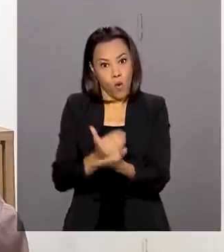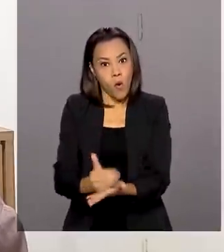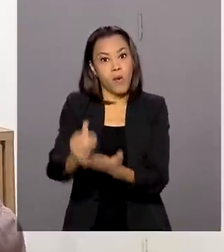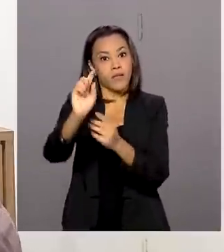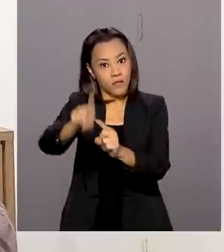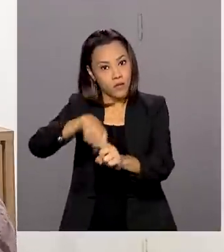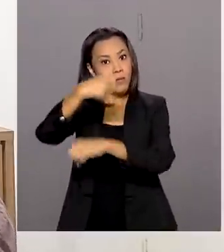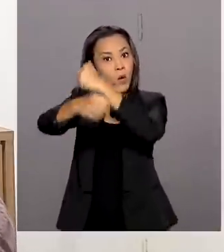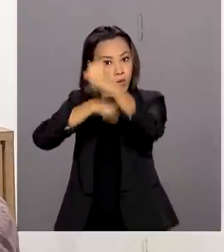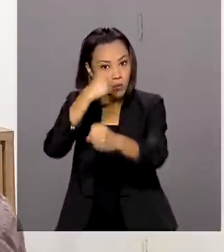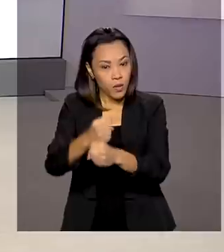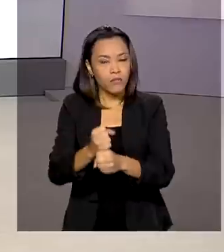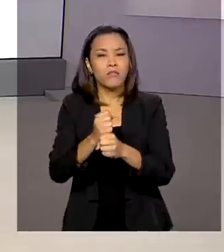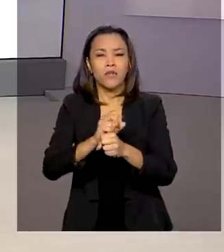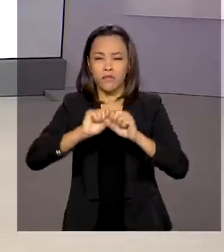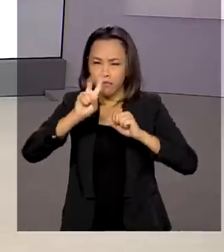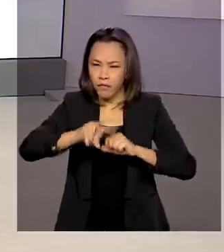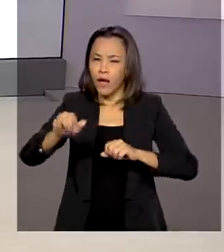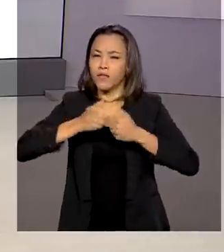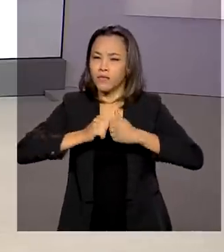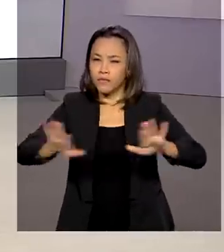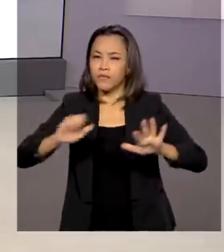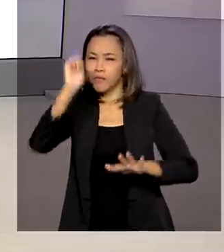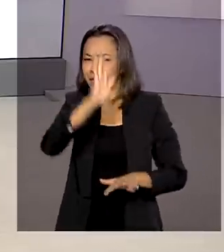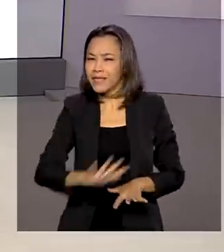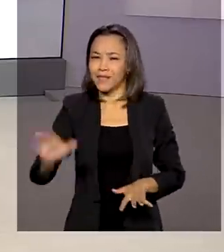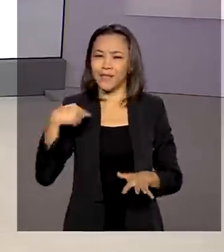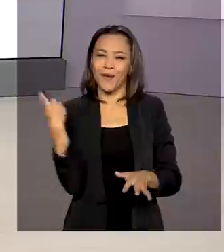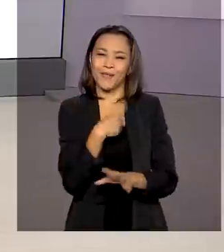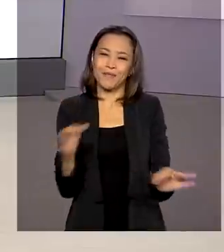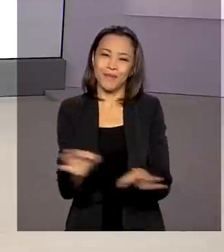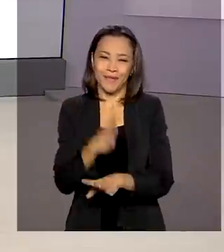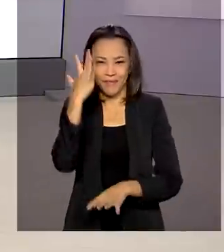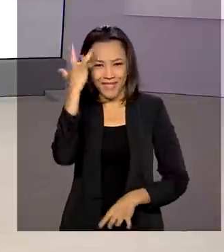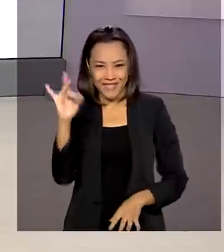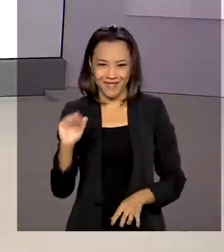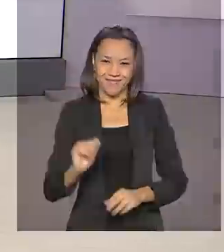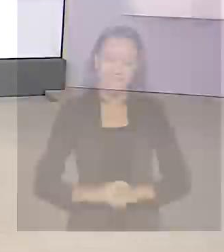implementado no país inteiro. A gente fica por aqui. Até amanhã!